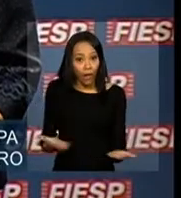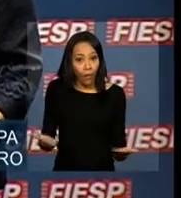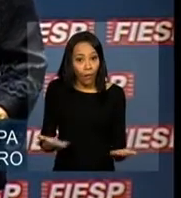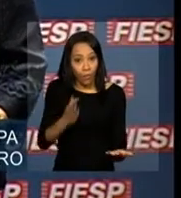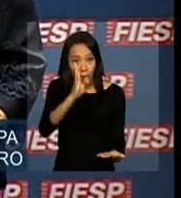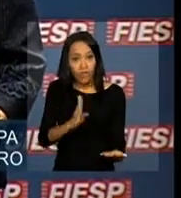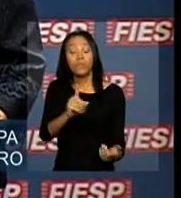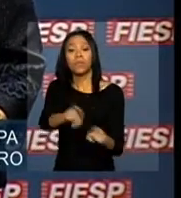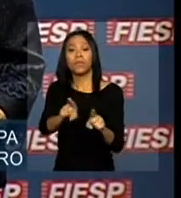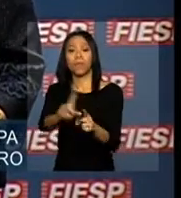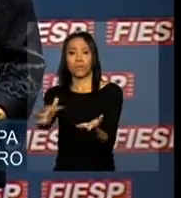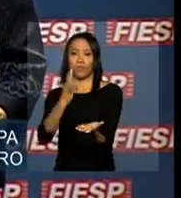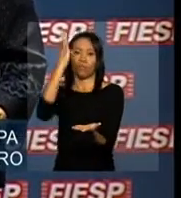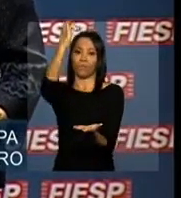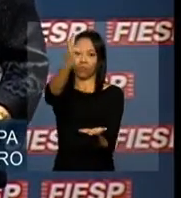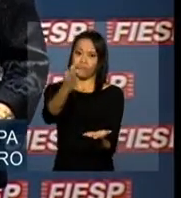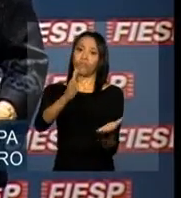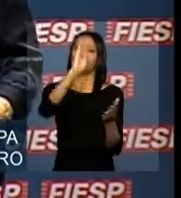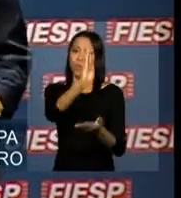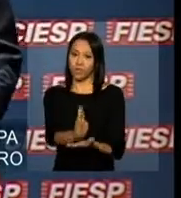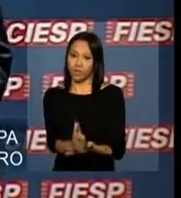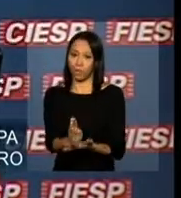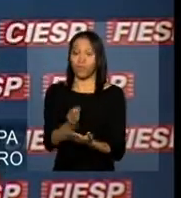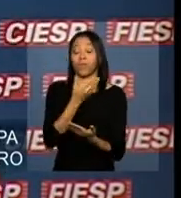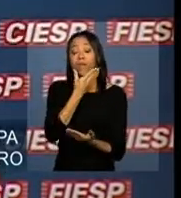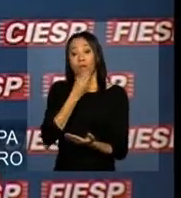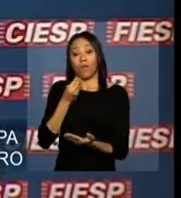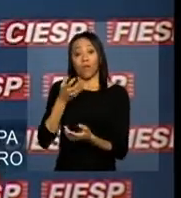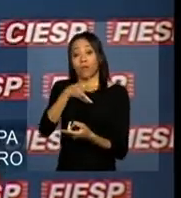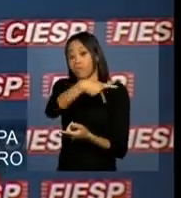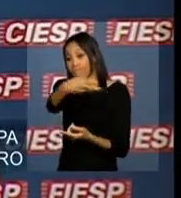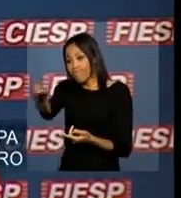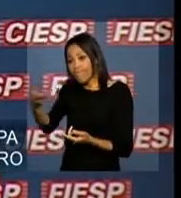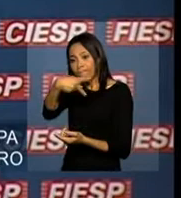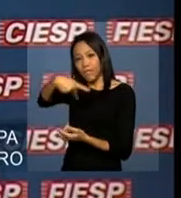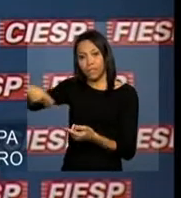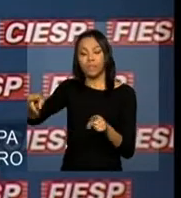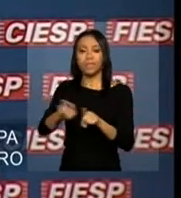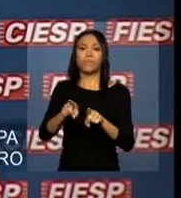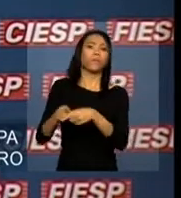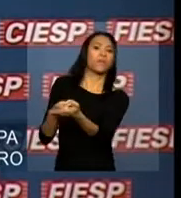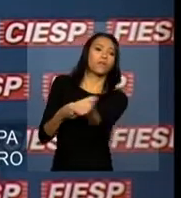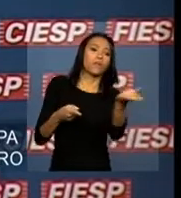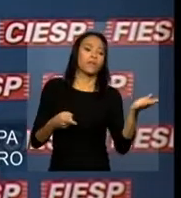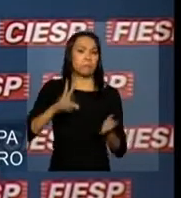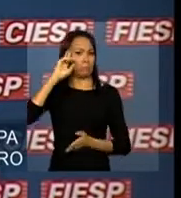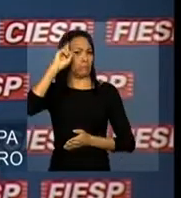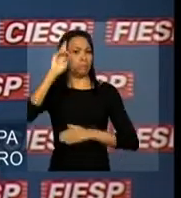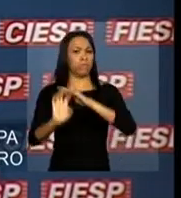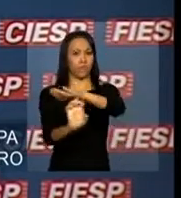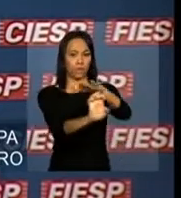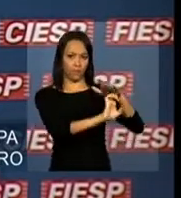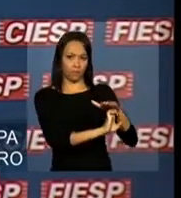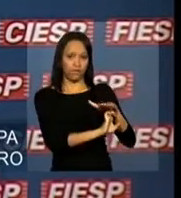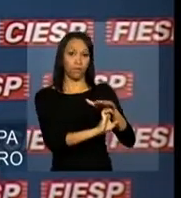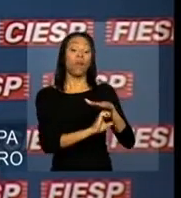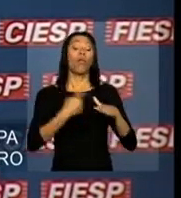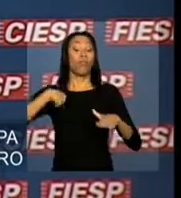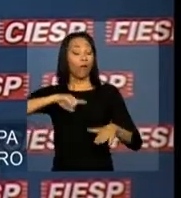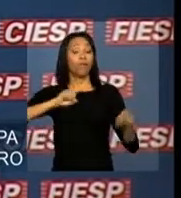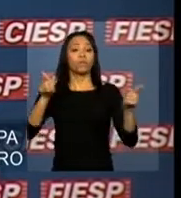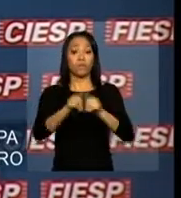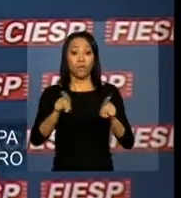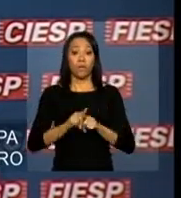Brasil. Senhor presidente e senhores empresários, temos adotado também